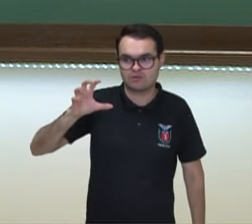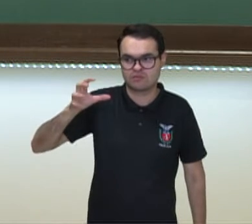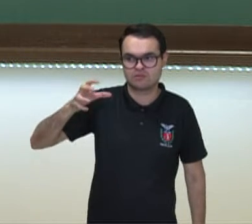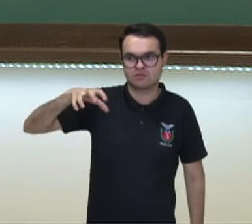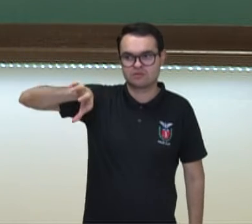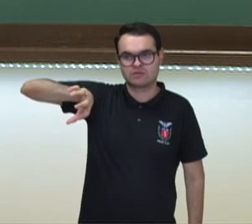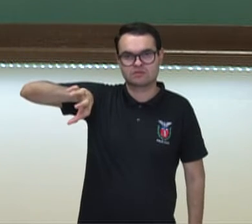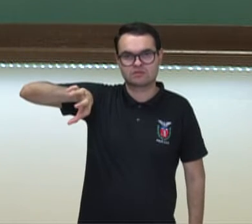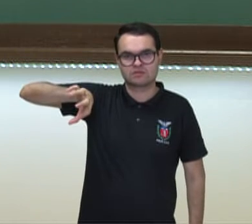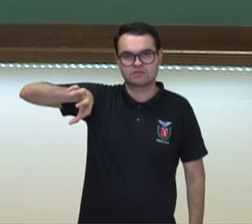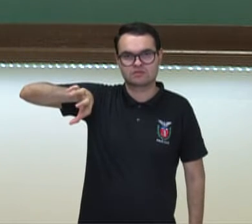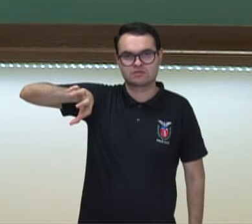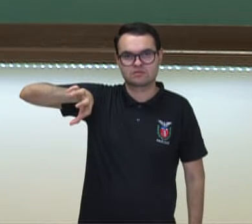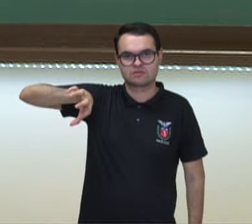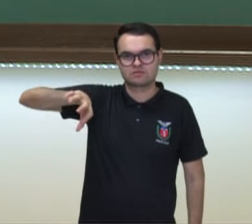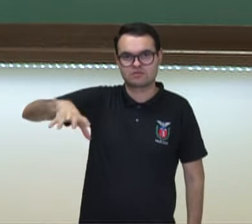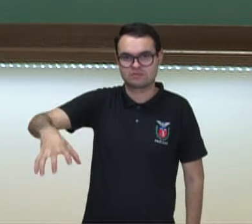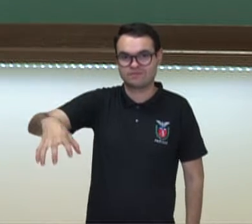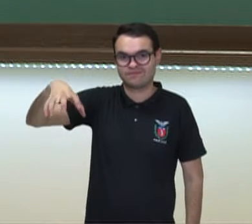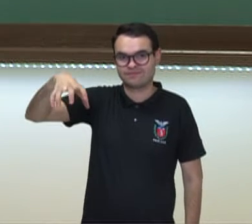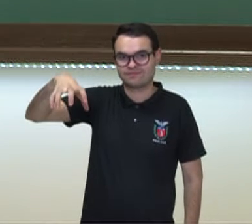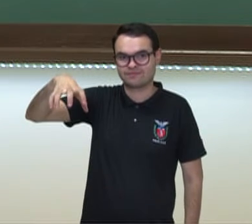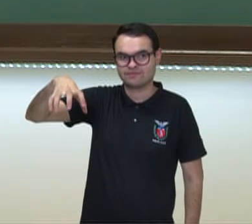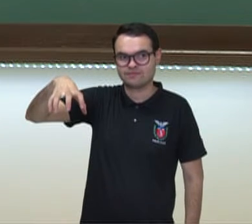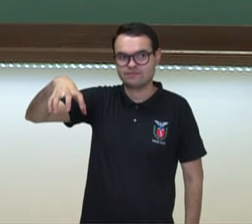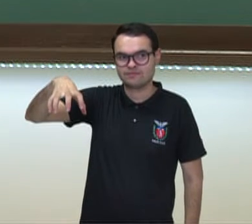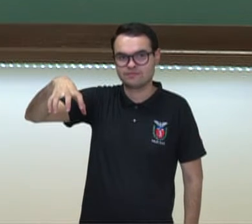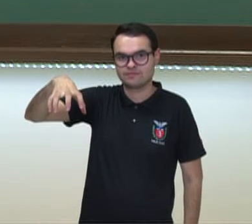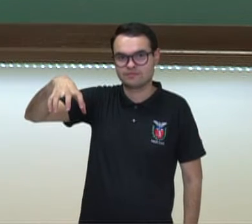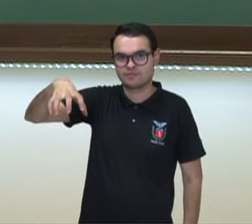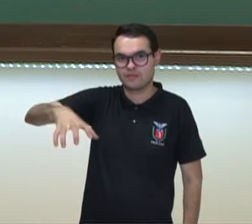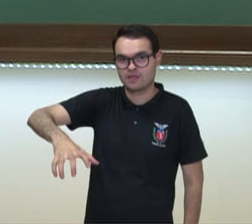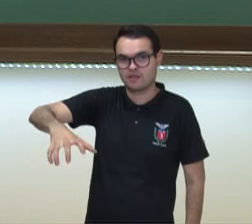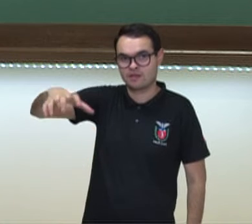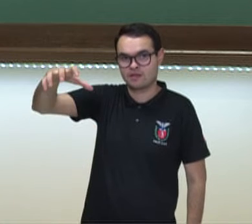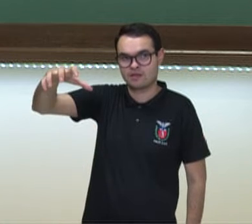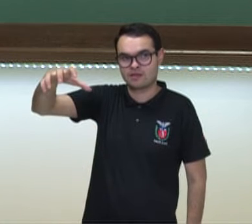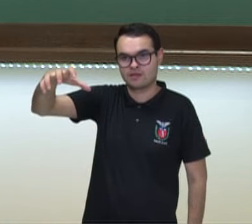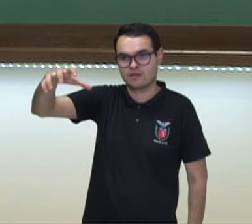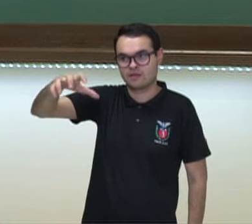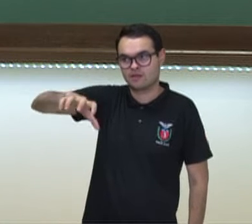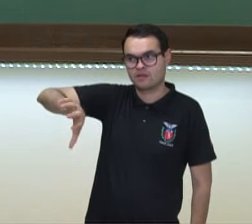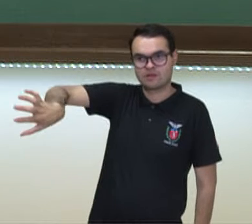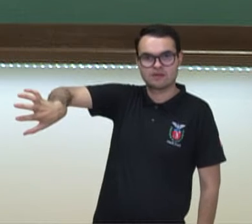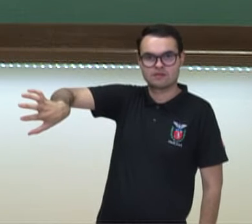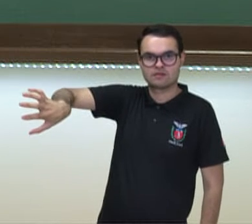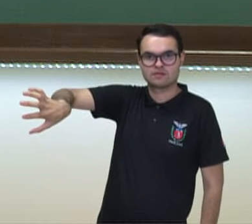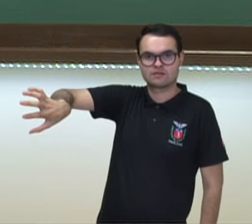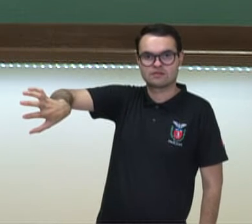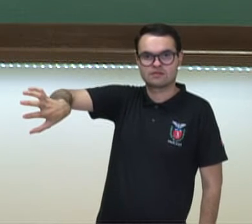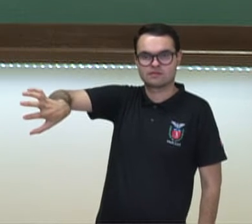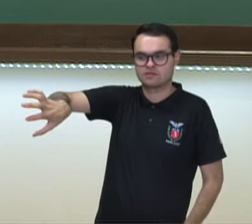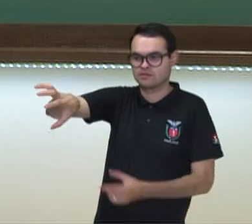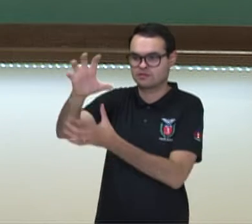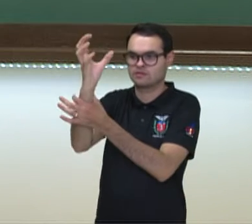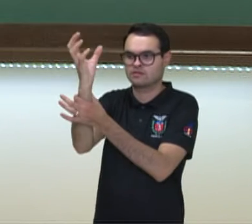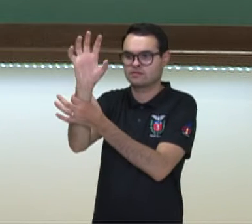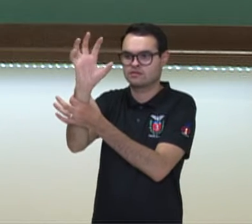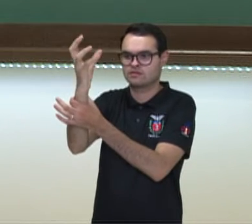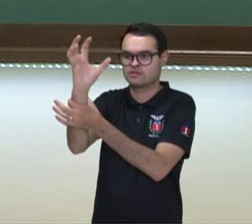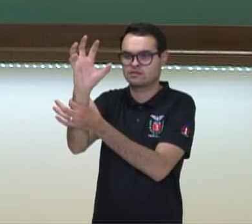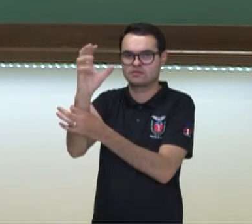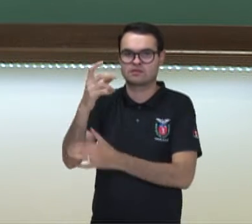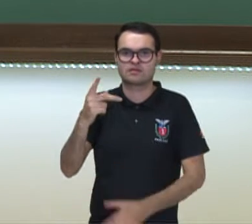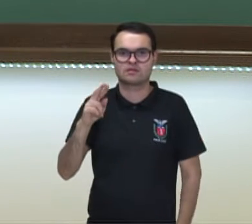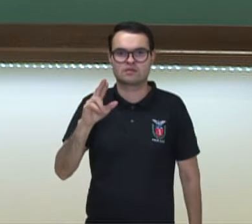pegar, fazer o passe, você ergue a mão. Então, tá com a bola aqui. Ergue a mão e vira o pulso. Esse